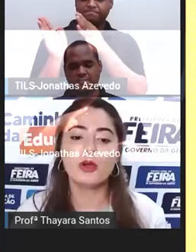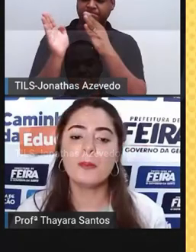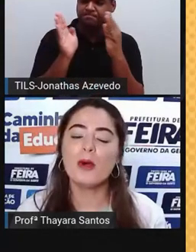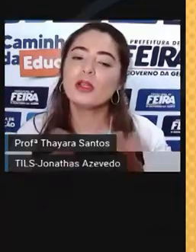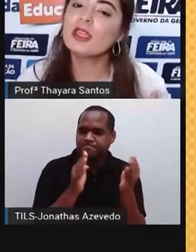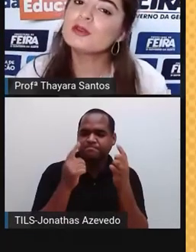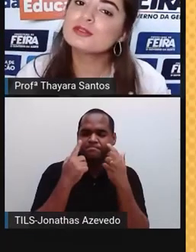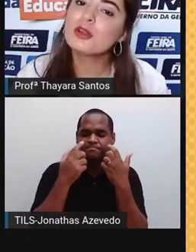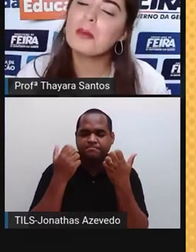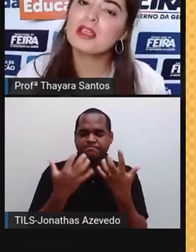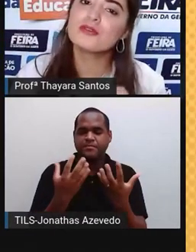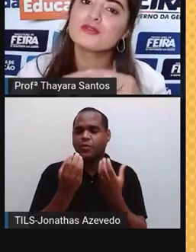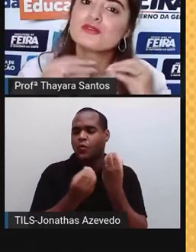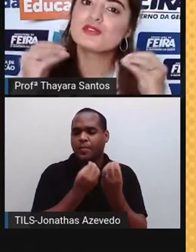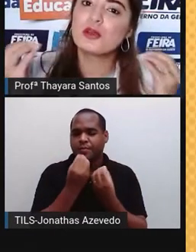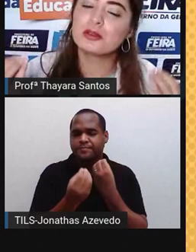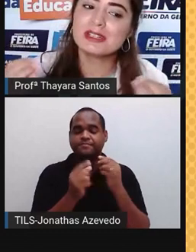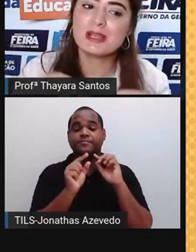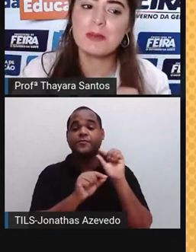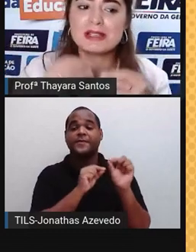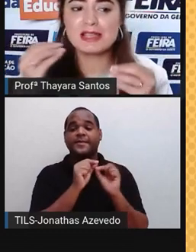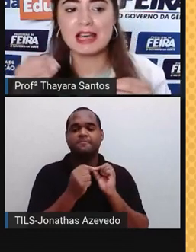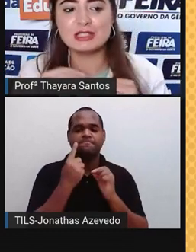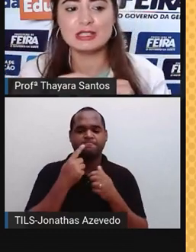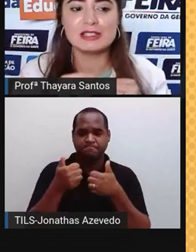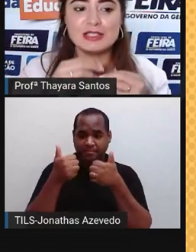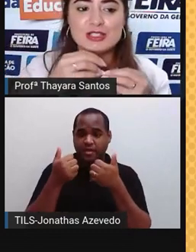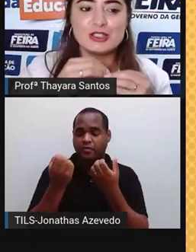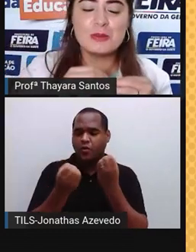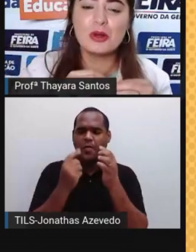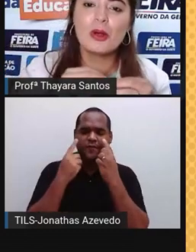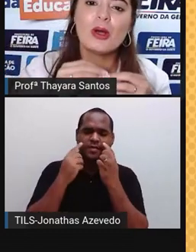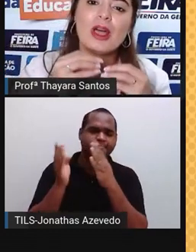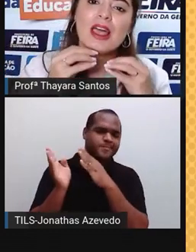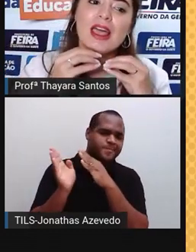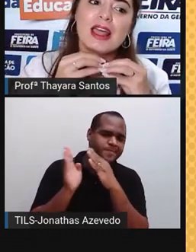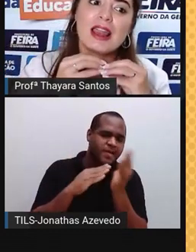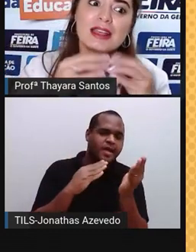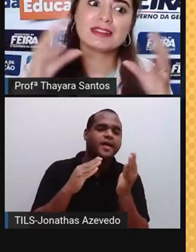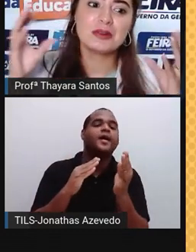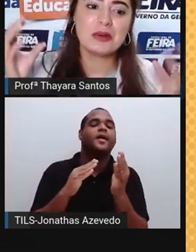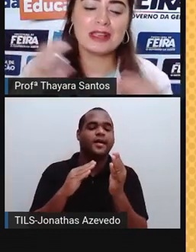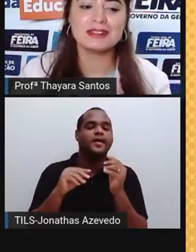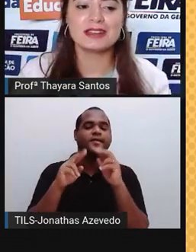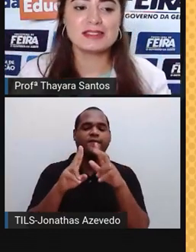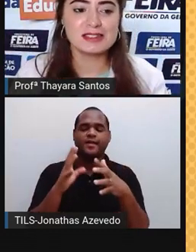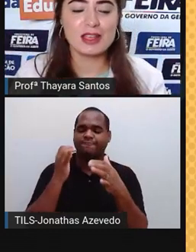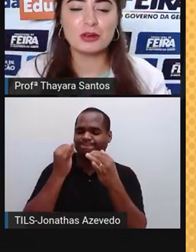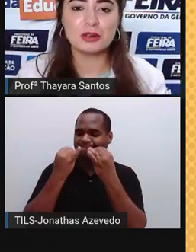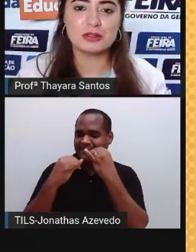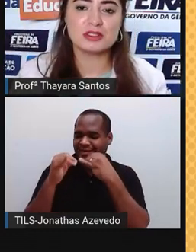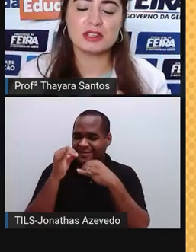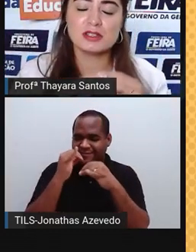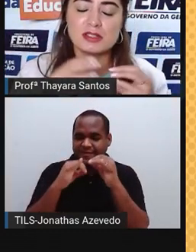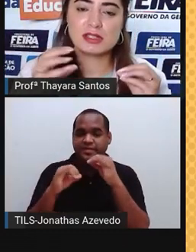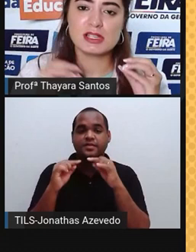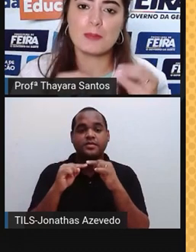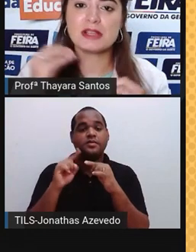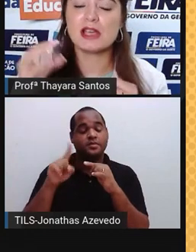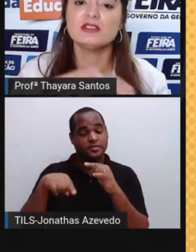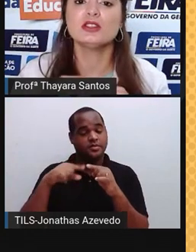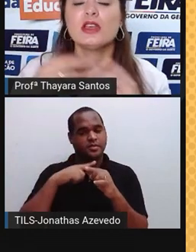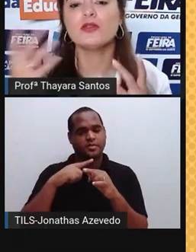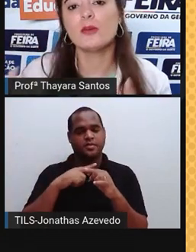Ver um pouquinho de como é que funciona essa passagem desse estímulo elétrico aí entre esses neurônios,